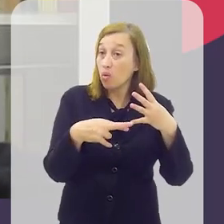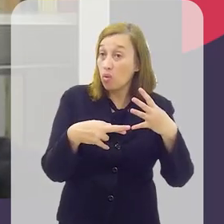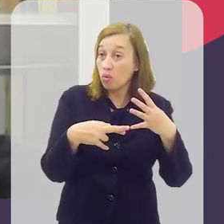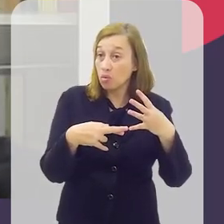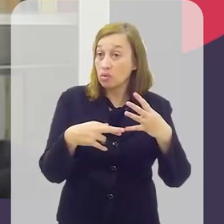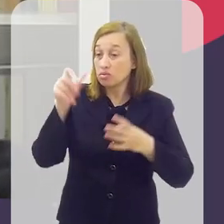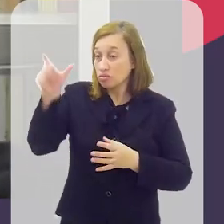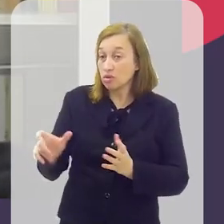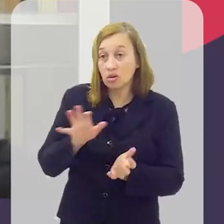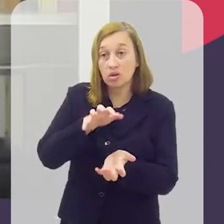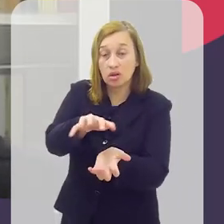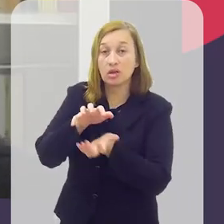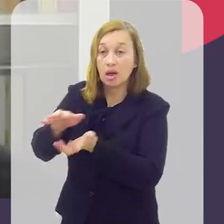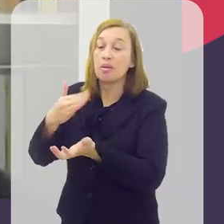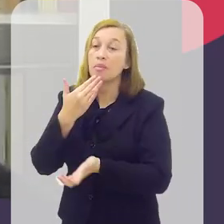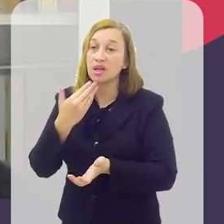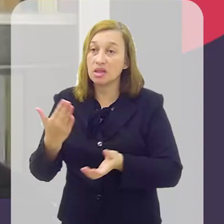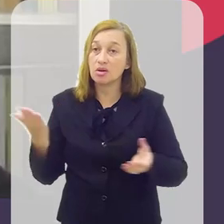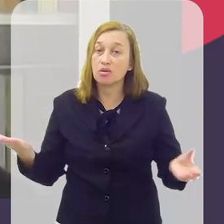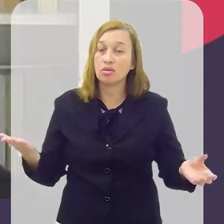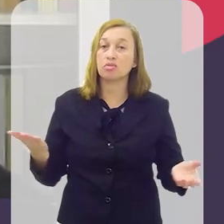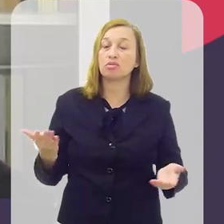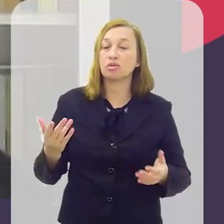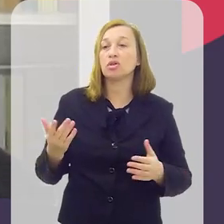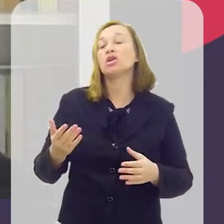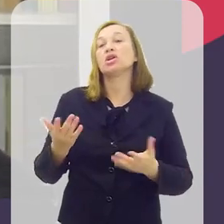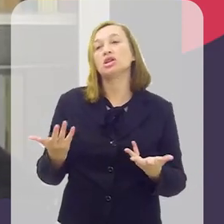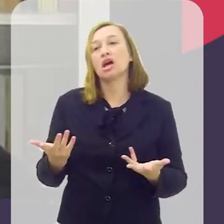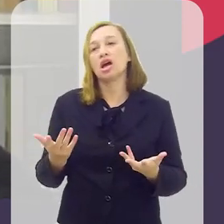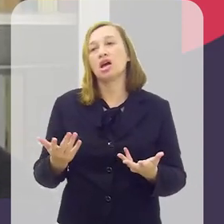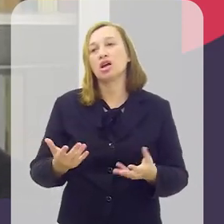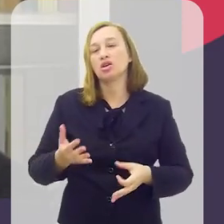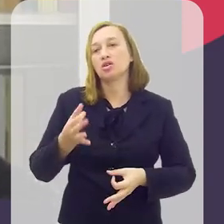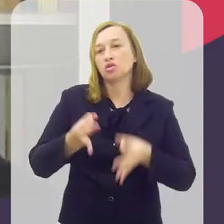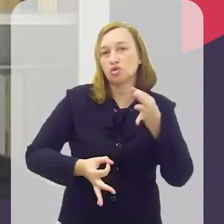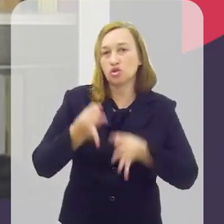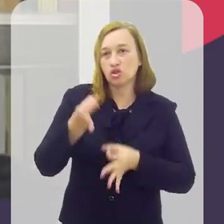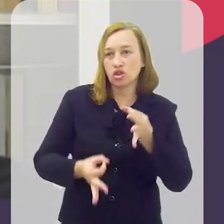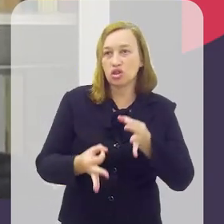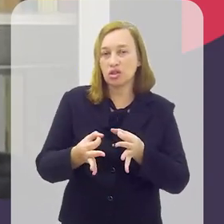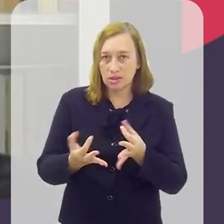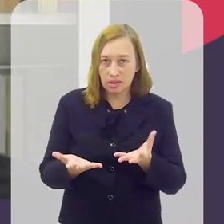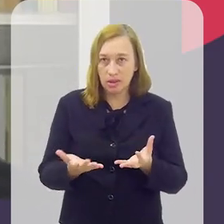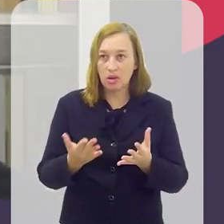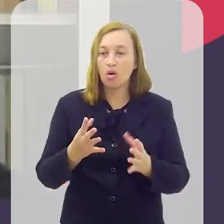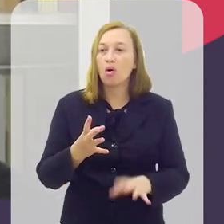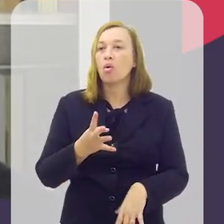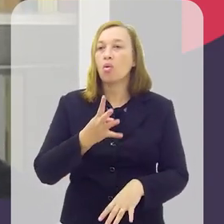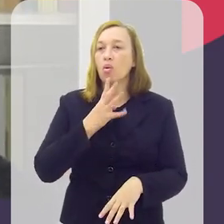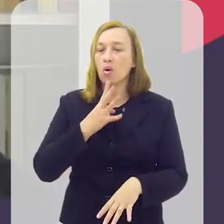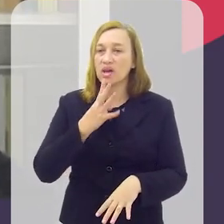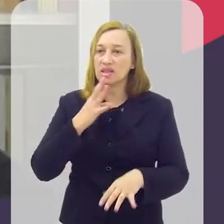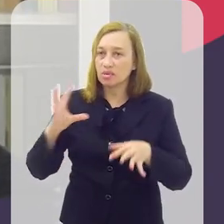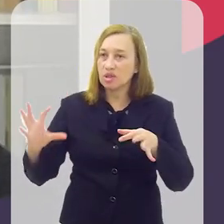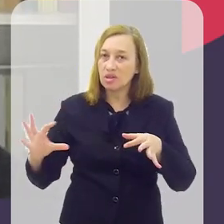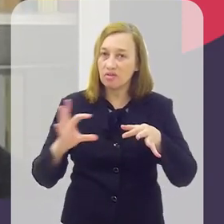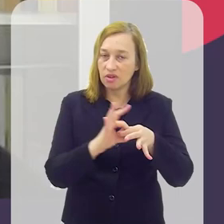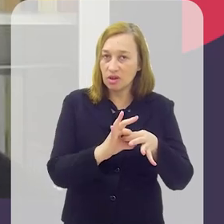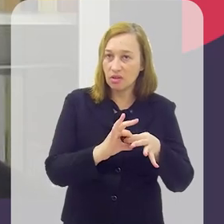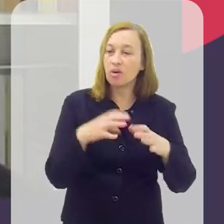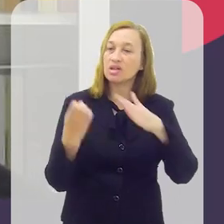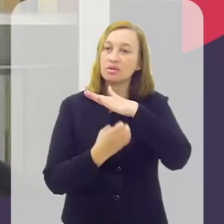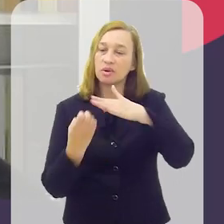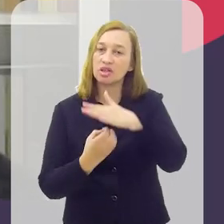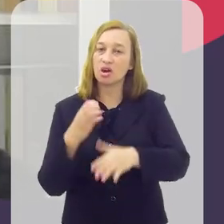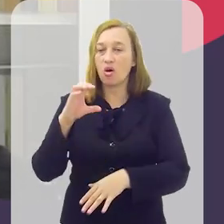que pediram vínculo na justiça, e encontrei vários que conseguiram vitória em segunda instância no reconhecimento de vínculo, pelo menos com a análise de empresas OL,